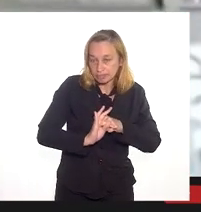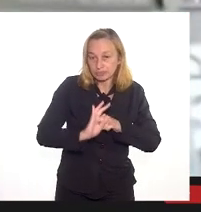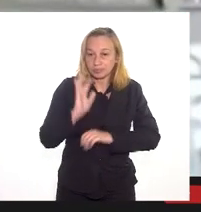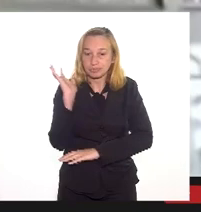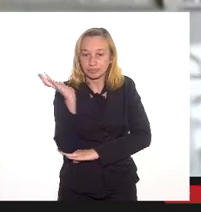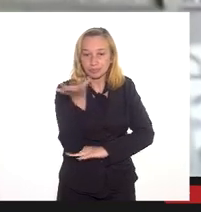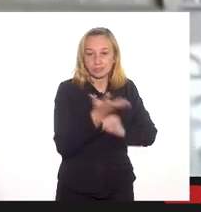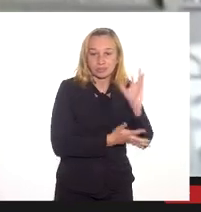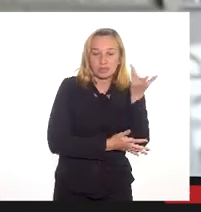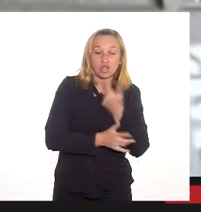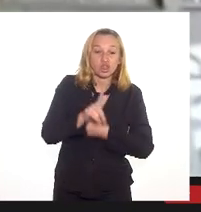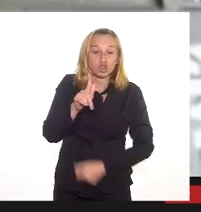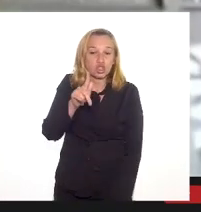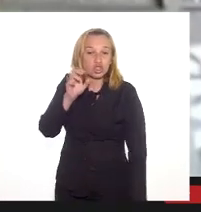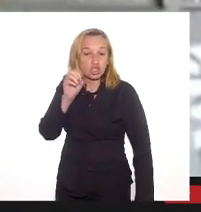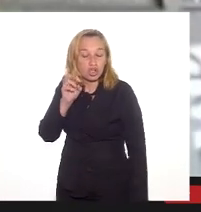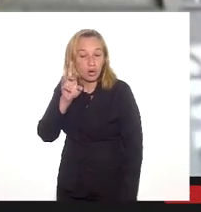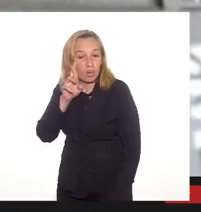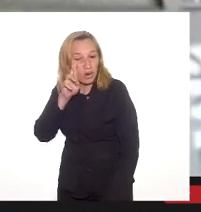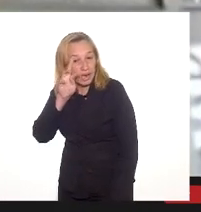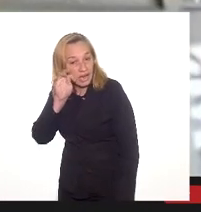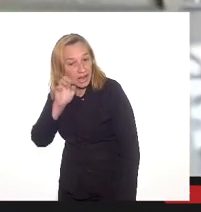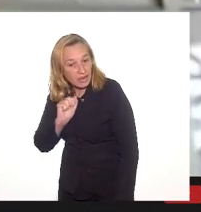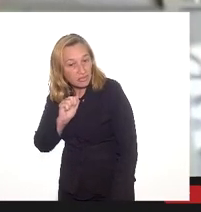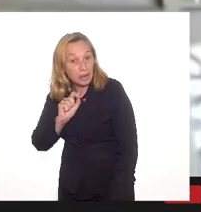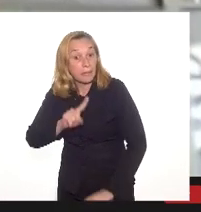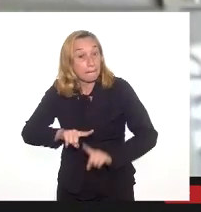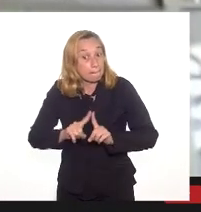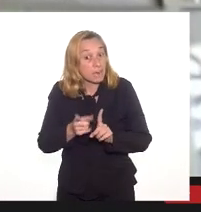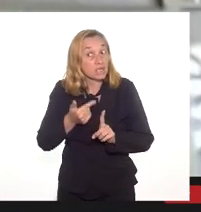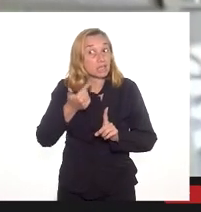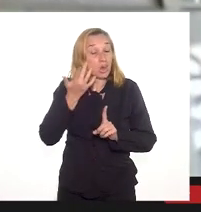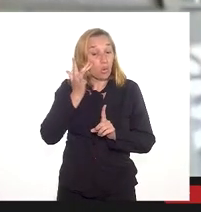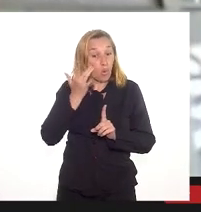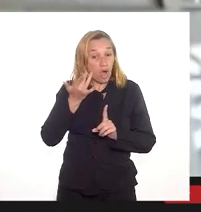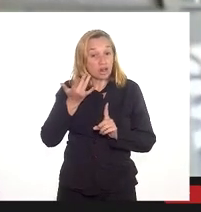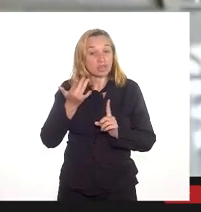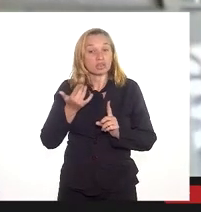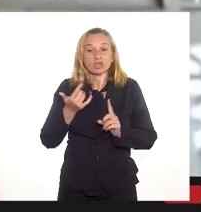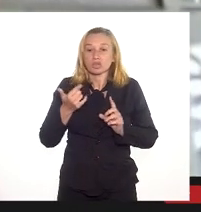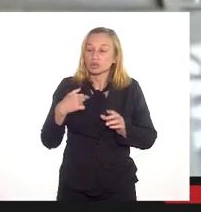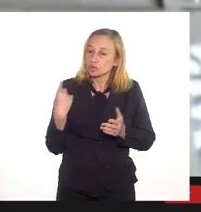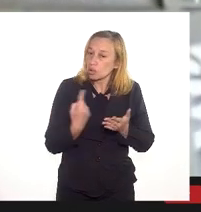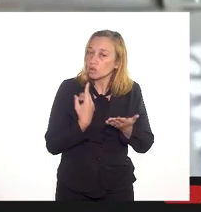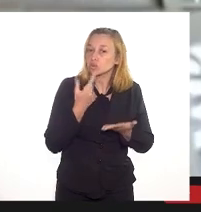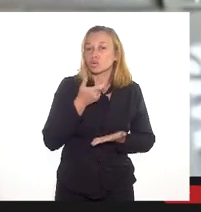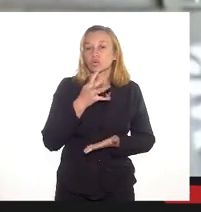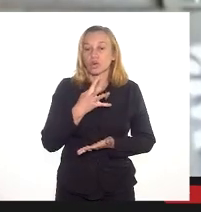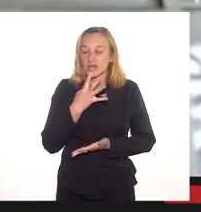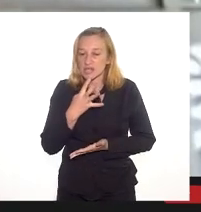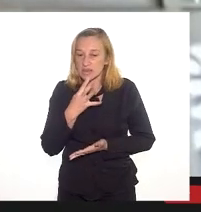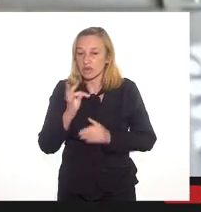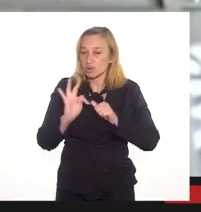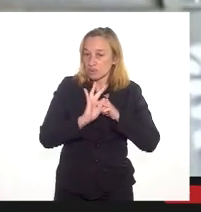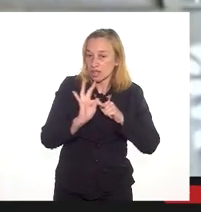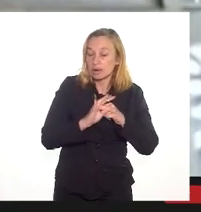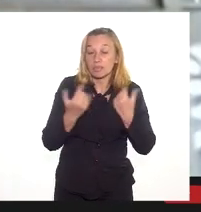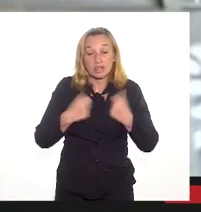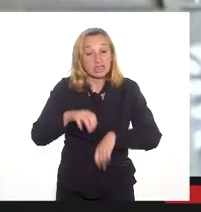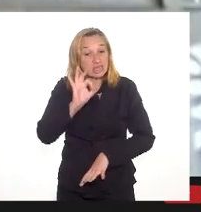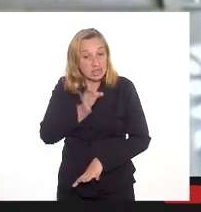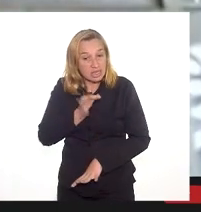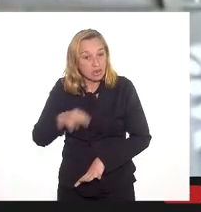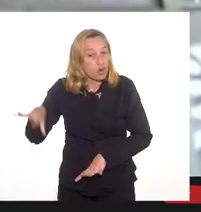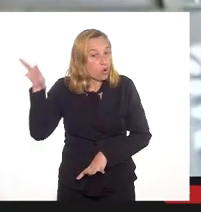ambiental geográfica, porém, eu acho que aí, portanto, diante do nosso desconhecimento técnico, a gente precisa, de fato,